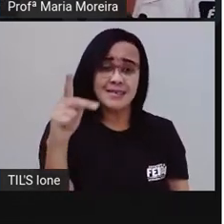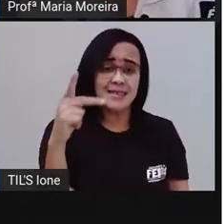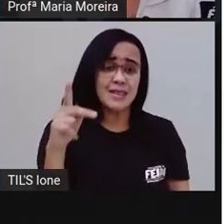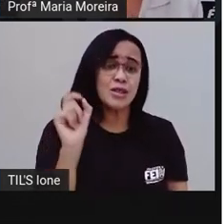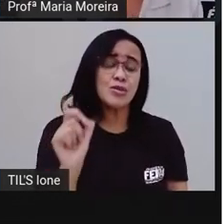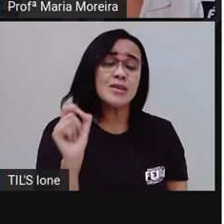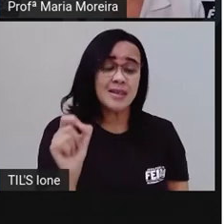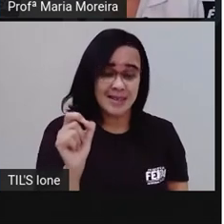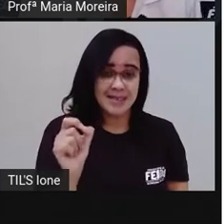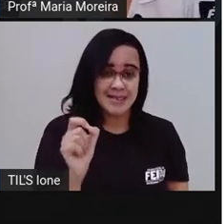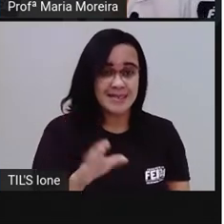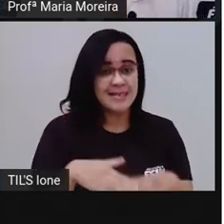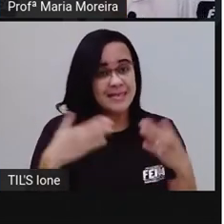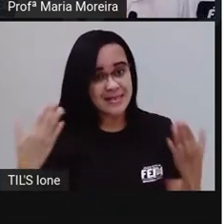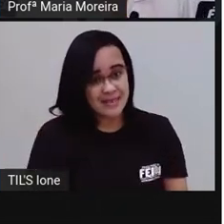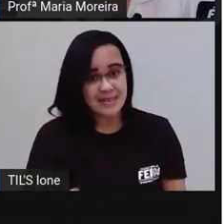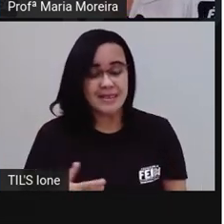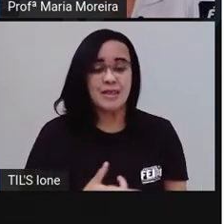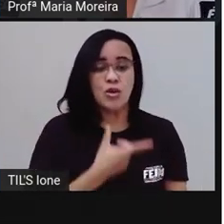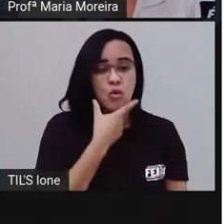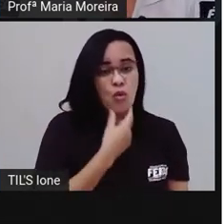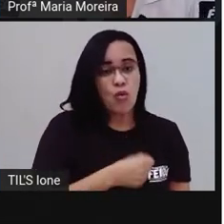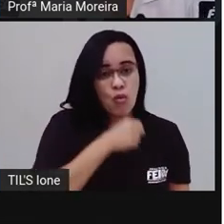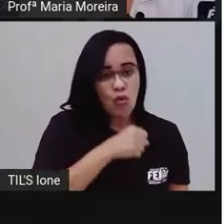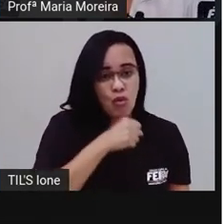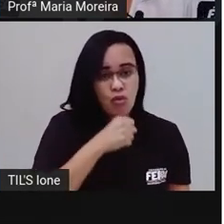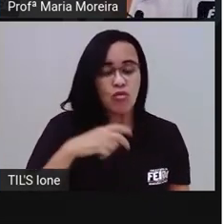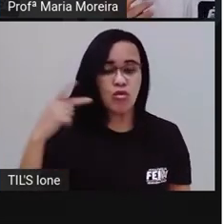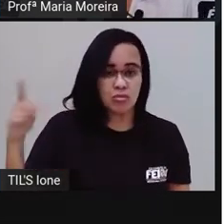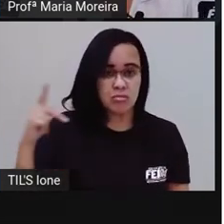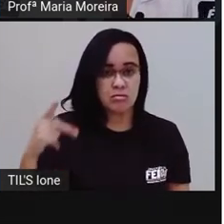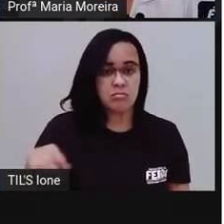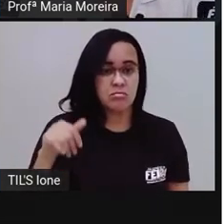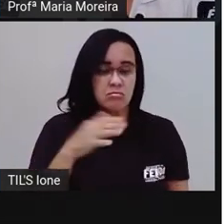A minha avó paterna é falecida, o meu avô, né?